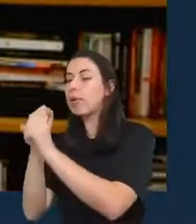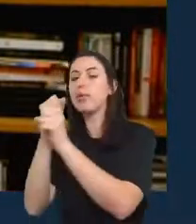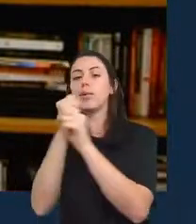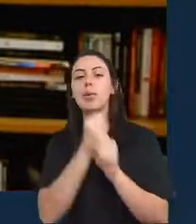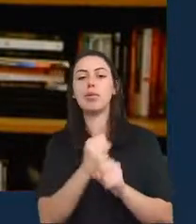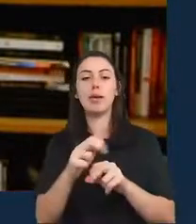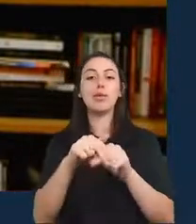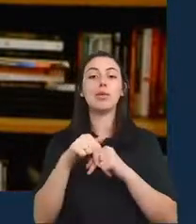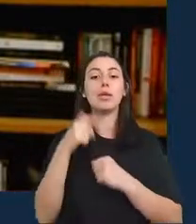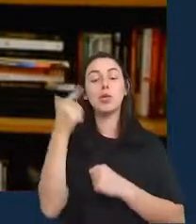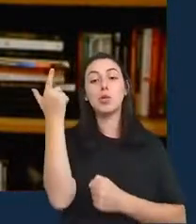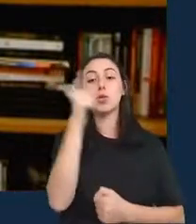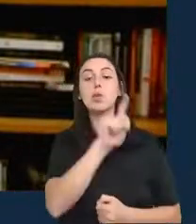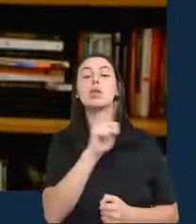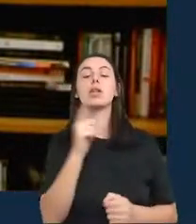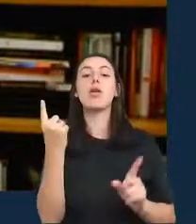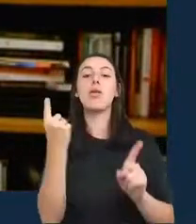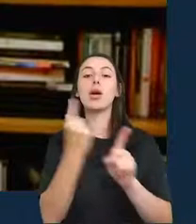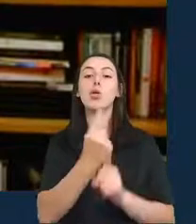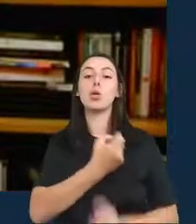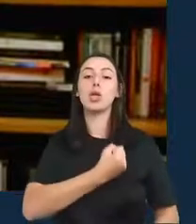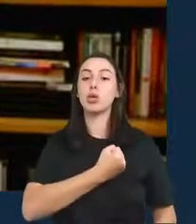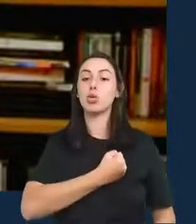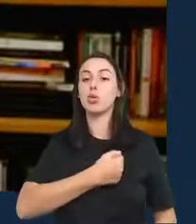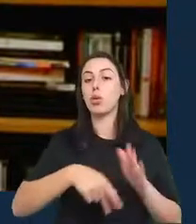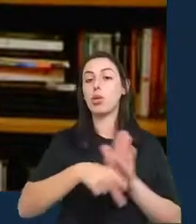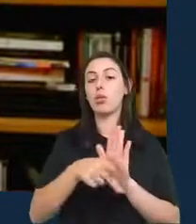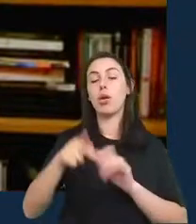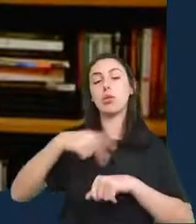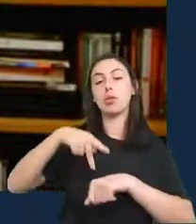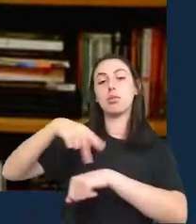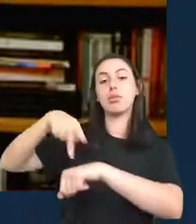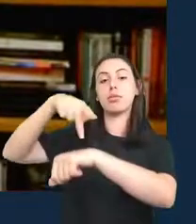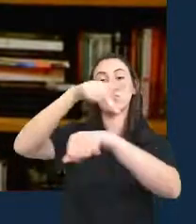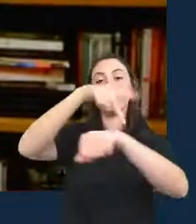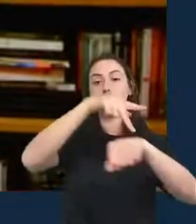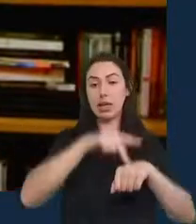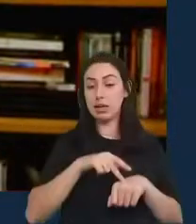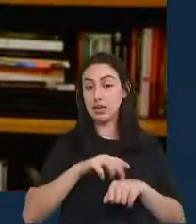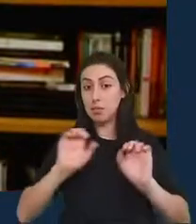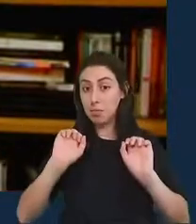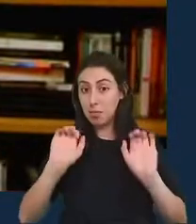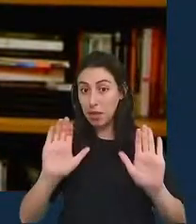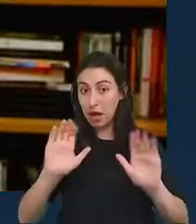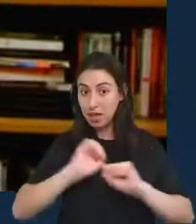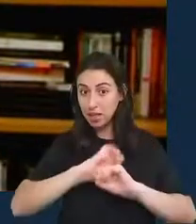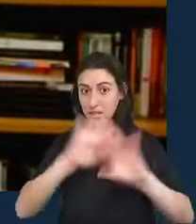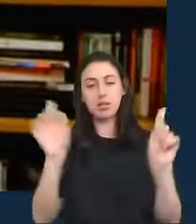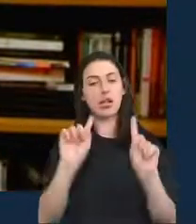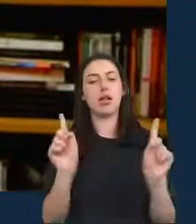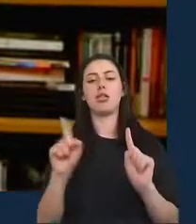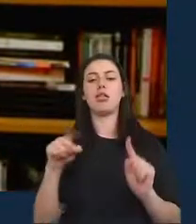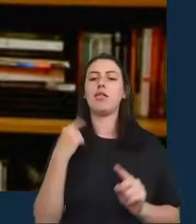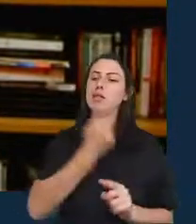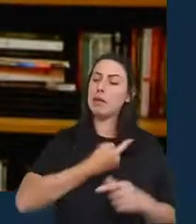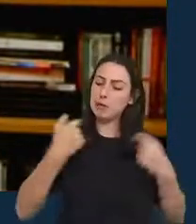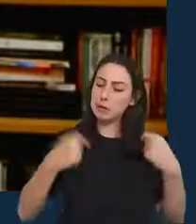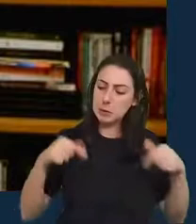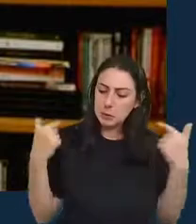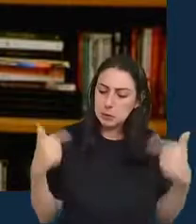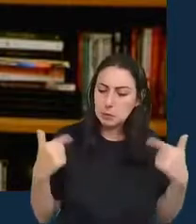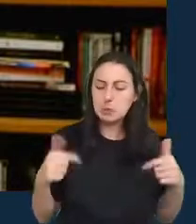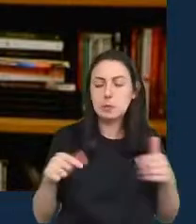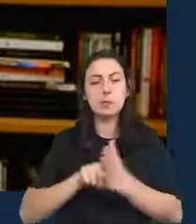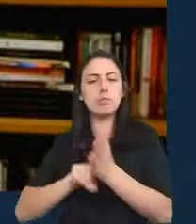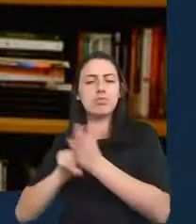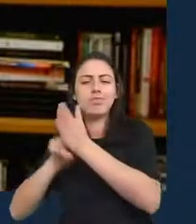esses países. Isso veio com muita incerteza, muito trabalho foi colocado tentando comunicar isso de